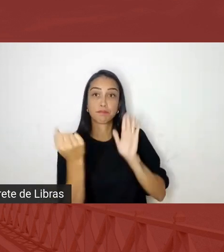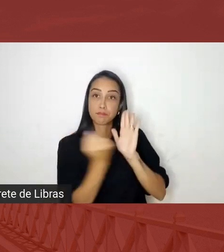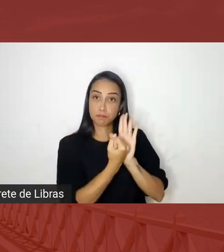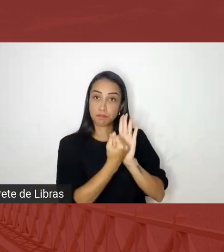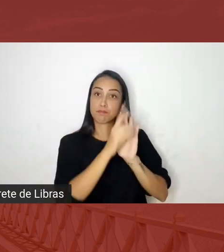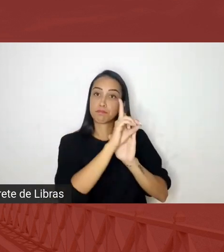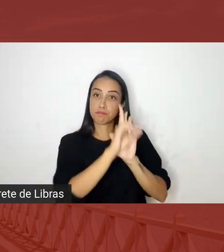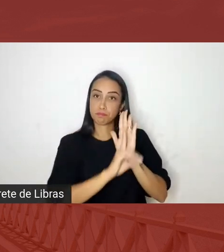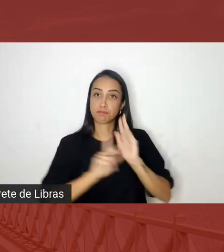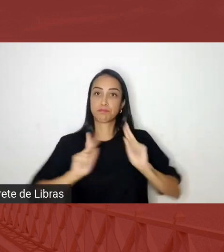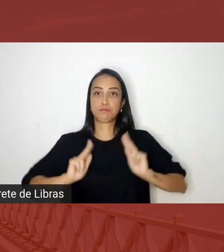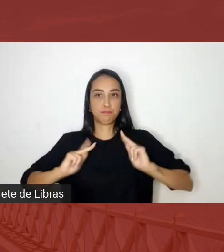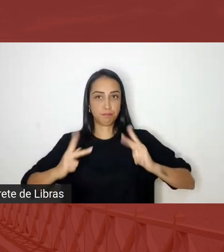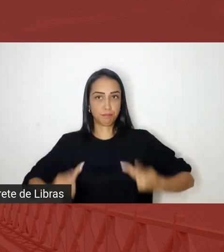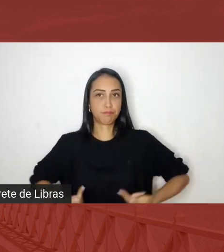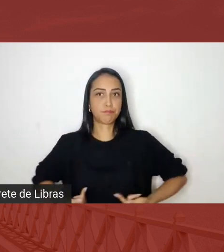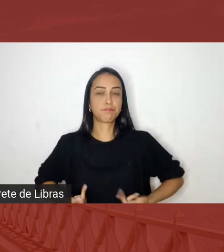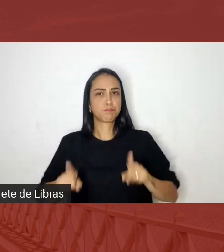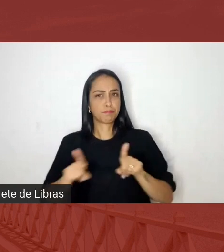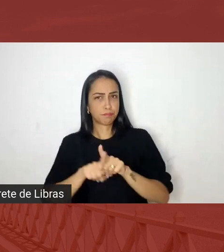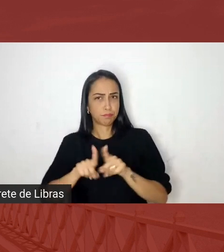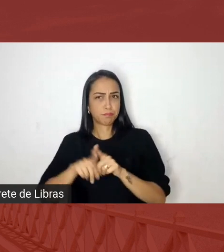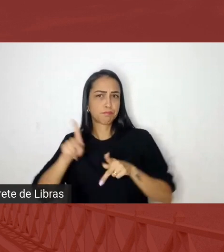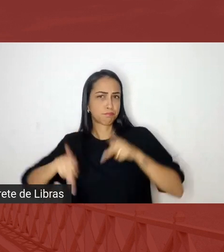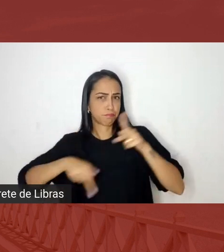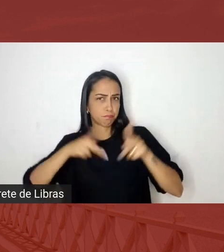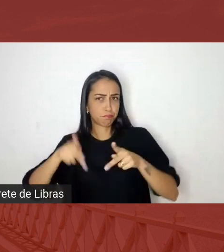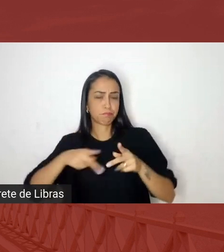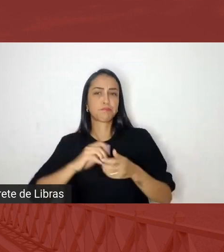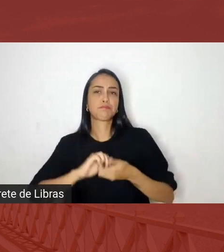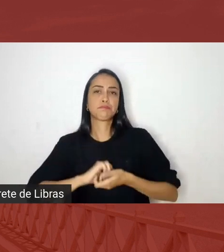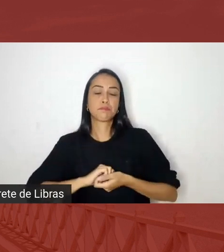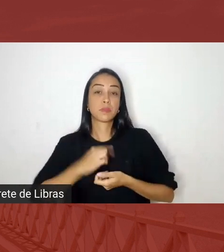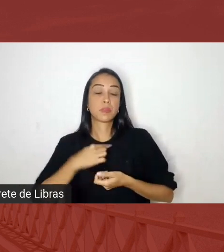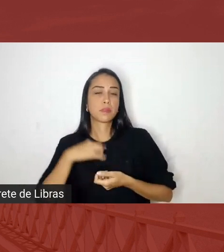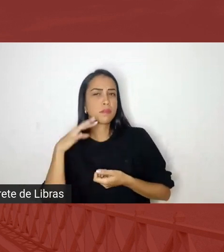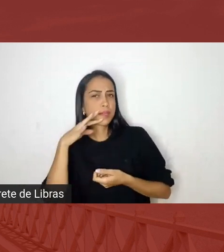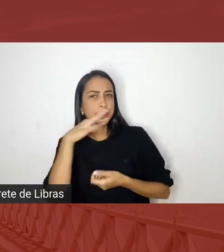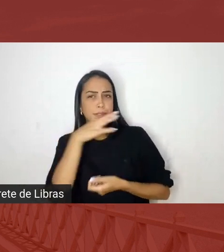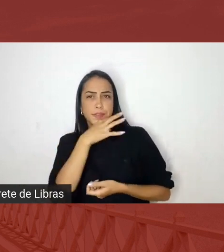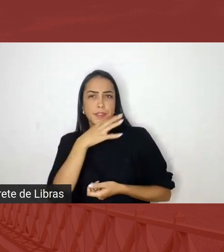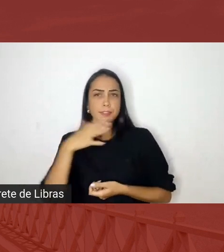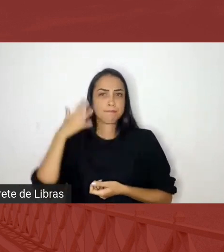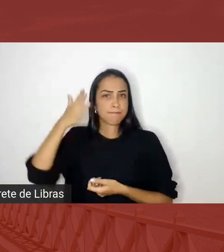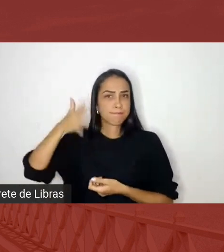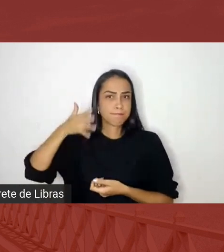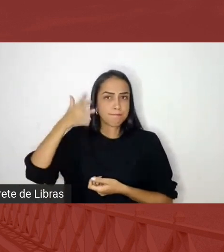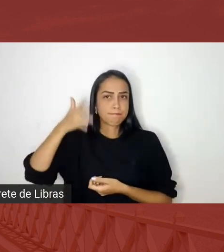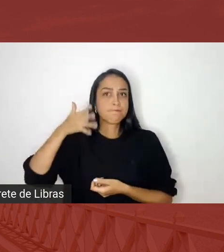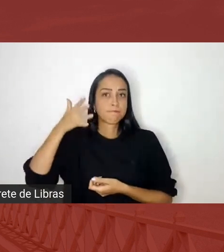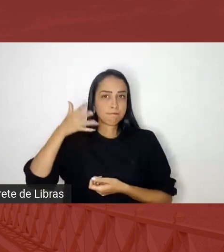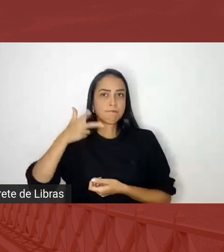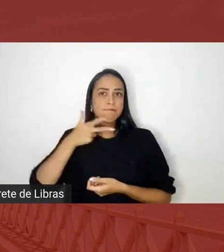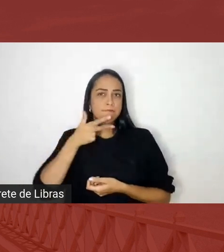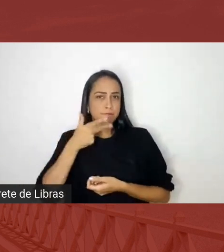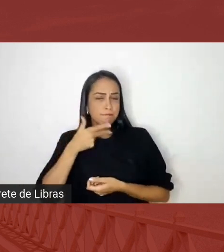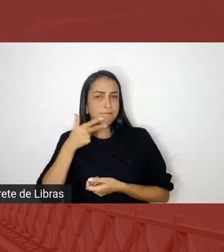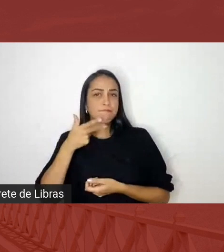e cidadania eu acho que as falas que me precederam são falas que